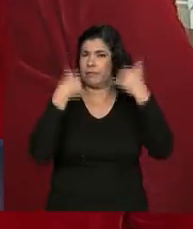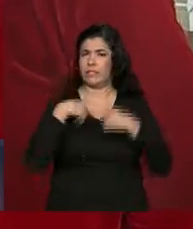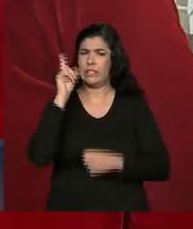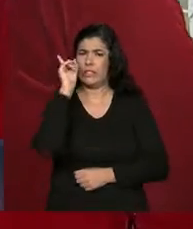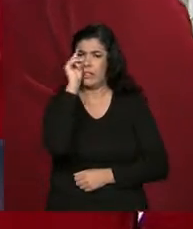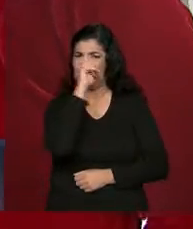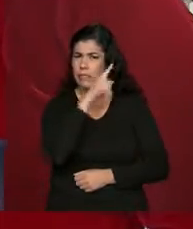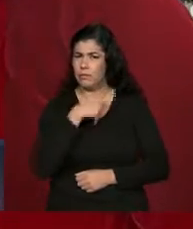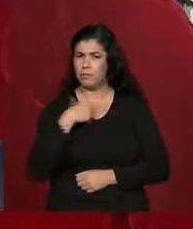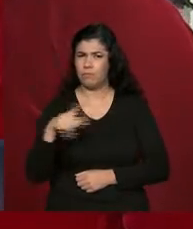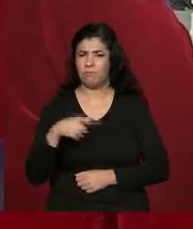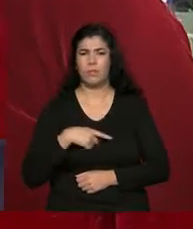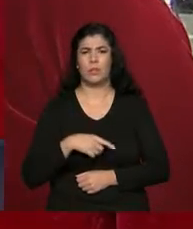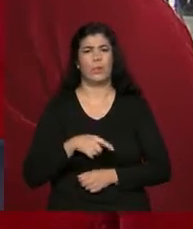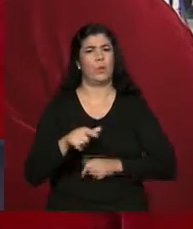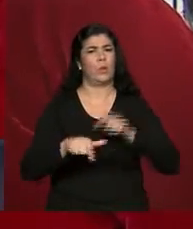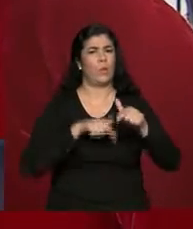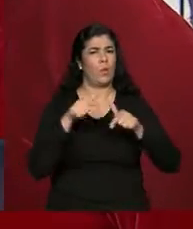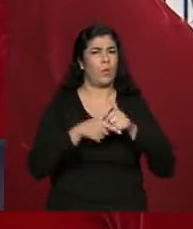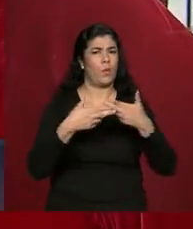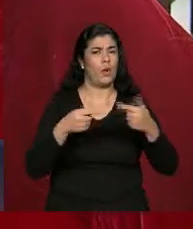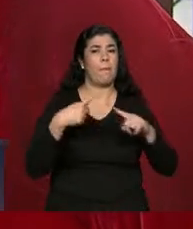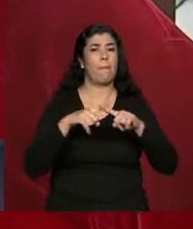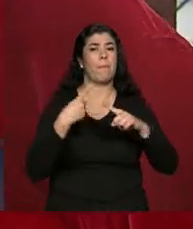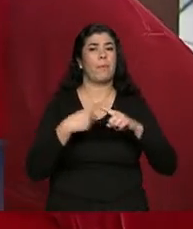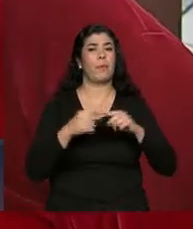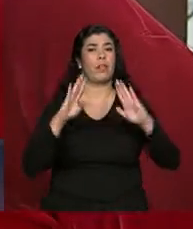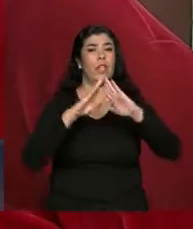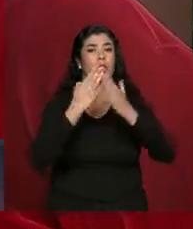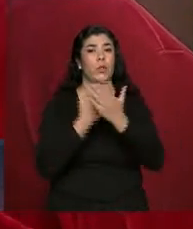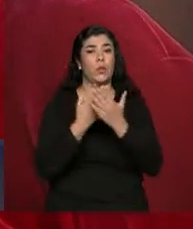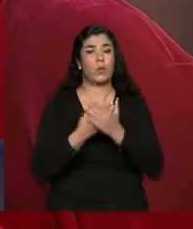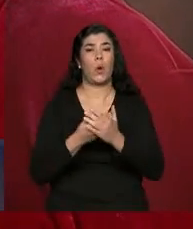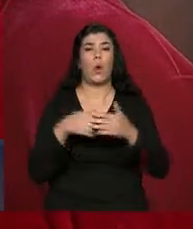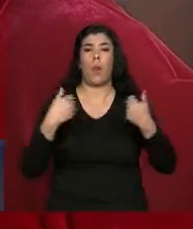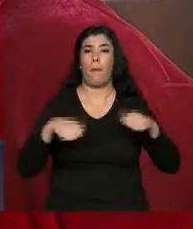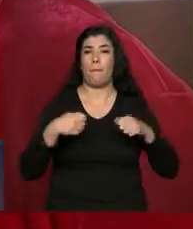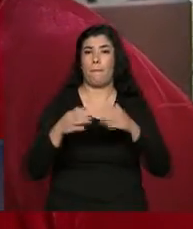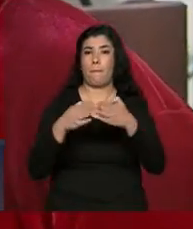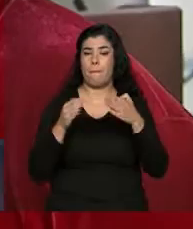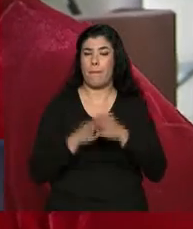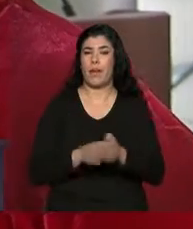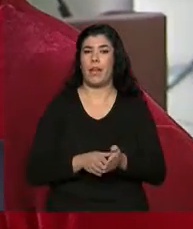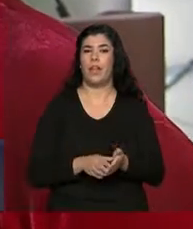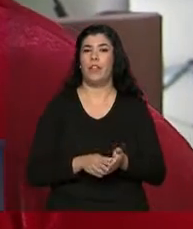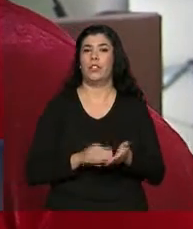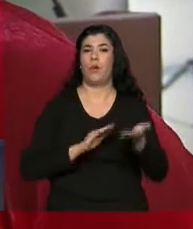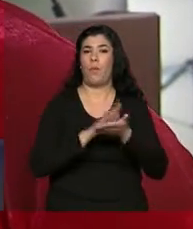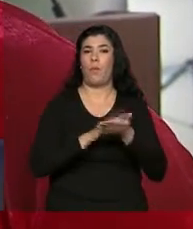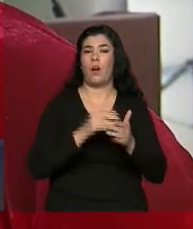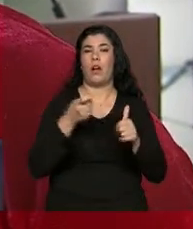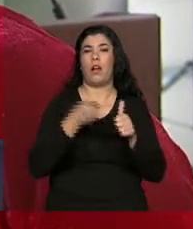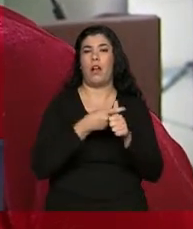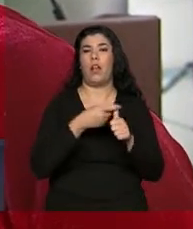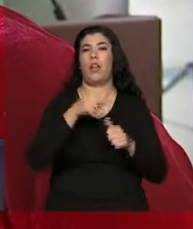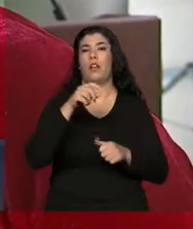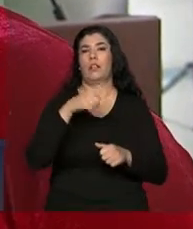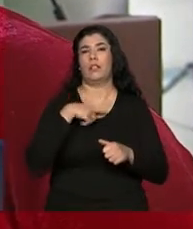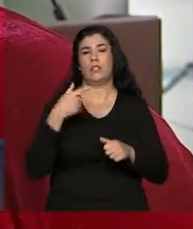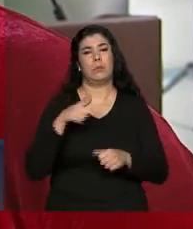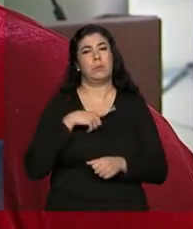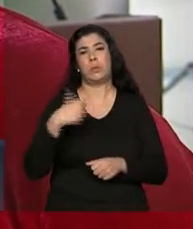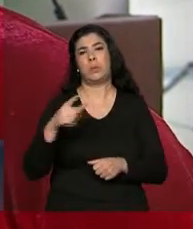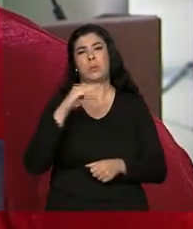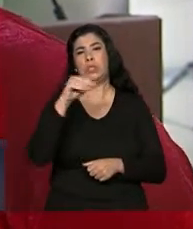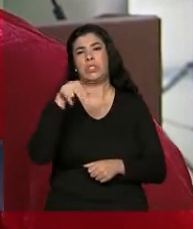difícil de eu conseguir fazer meus trabalhos, porque as escolas pedem nota e precisam prestar conta, e eu era informal. Então, muitas